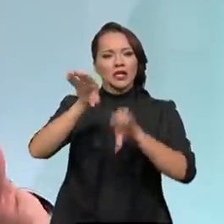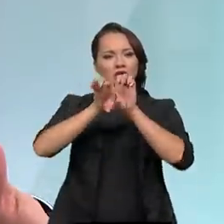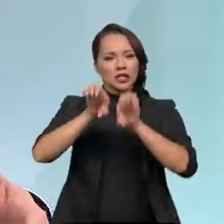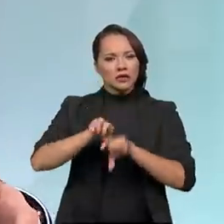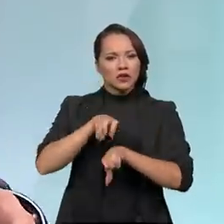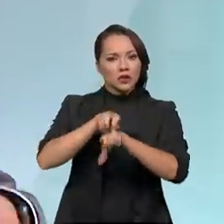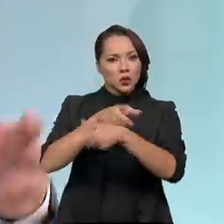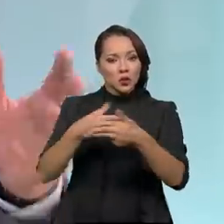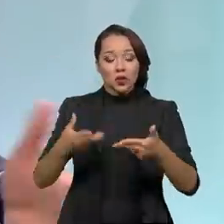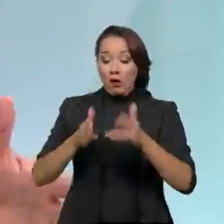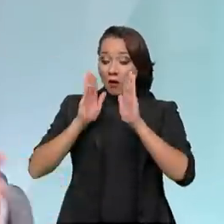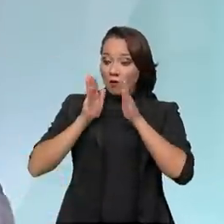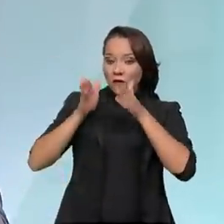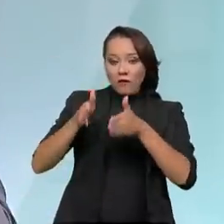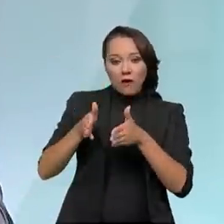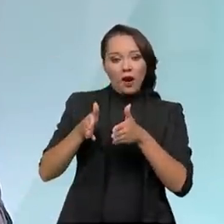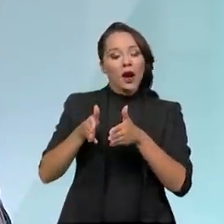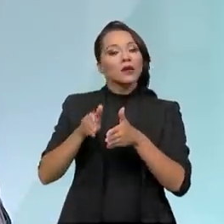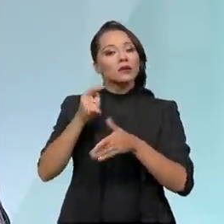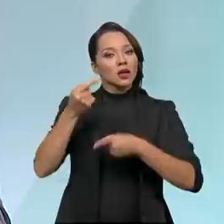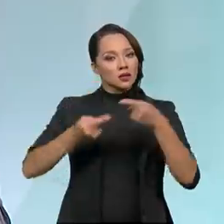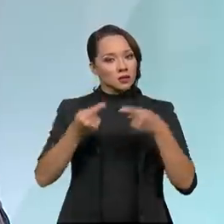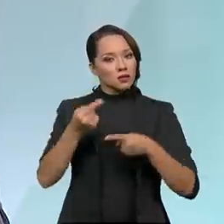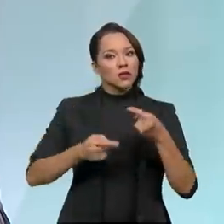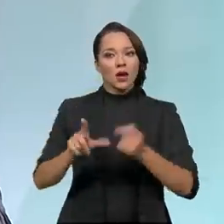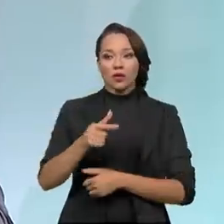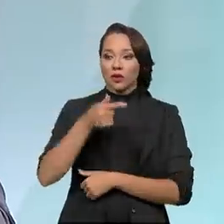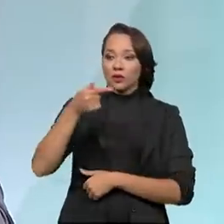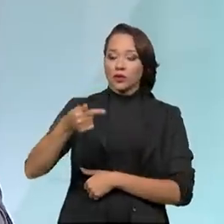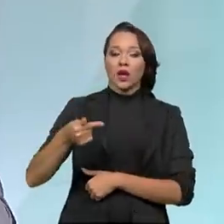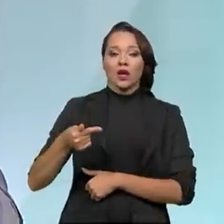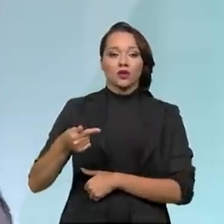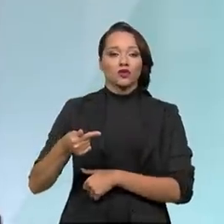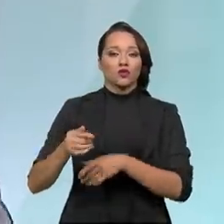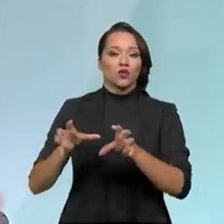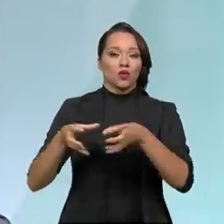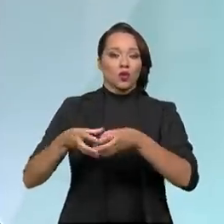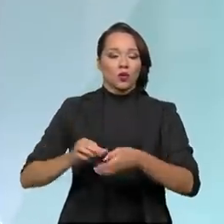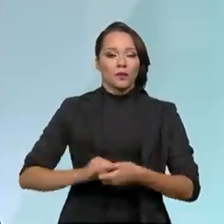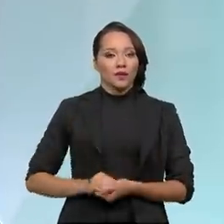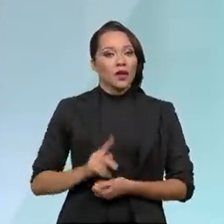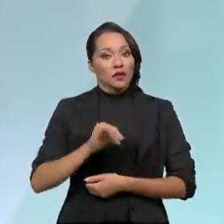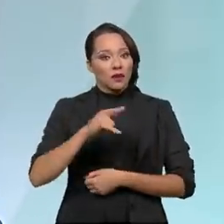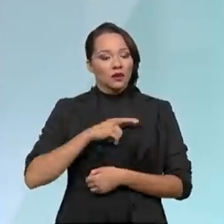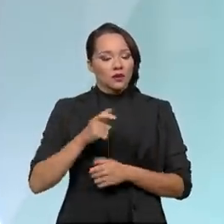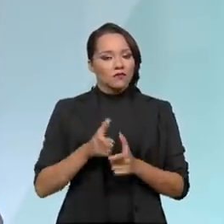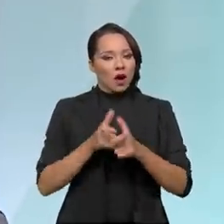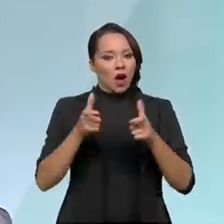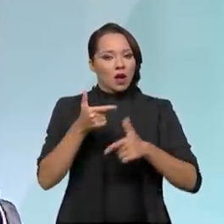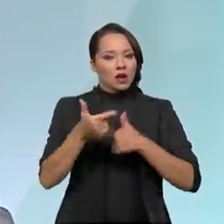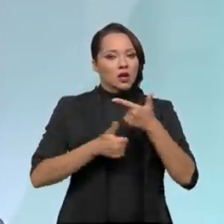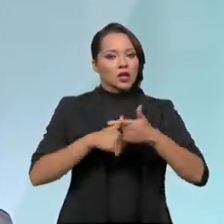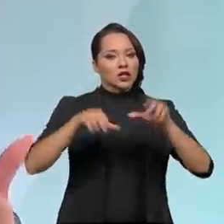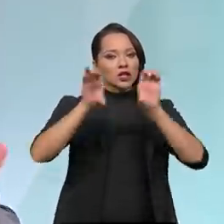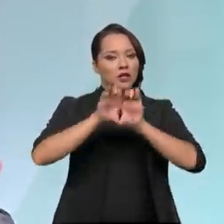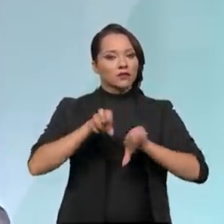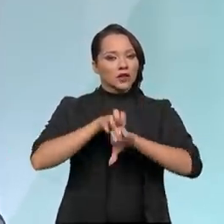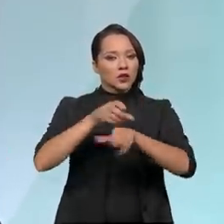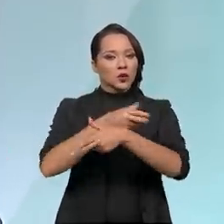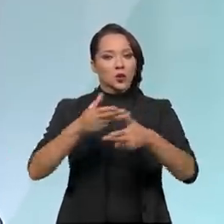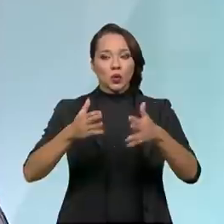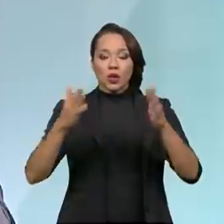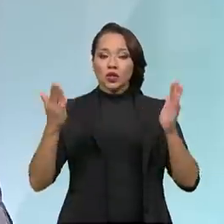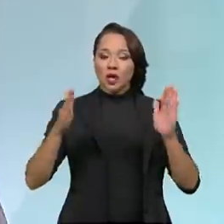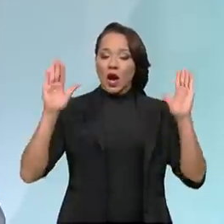foi focada na discussão da sétima rodada. Então, nós teremos os maiores operadores de infraestrutura aeroportuária do mundo